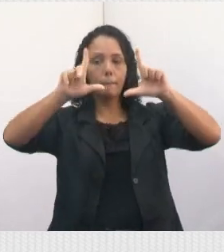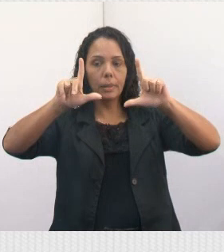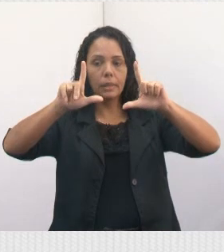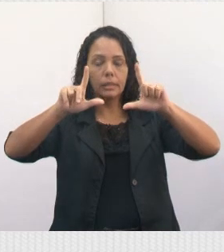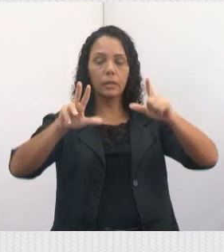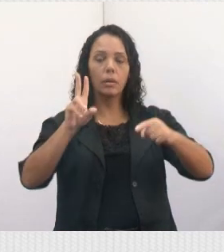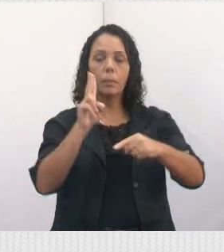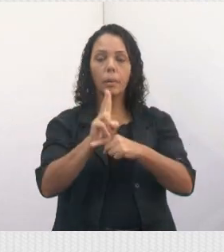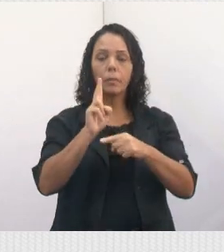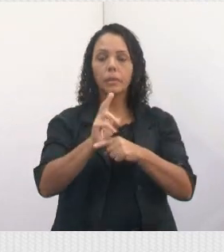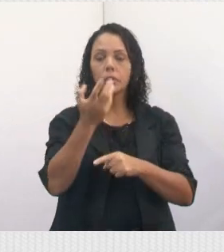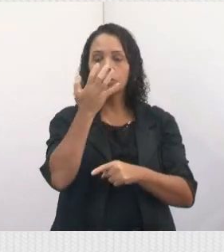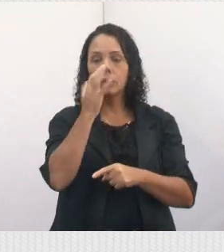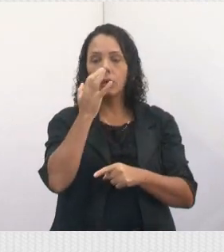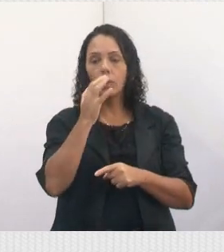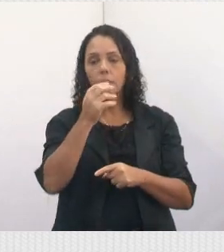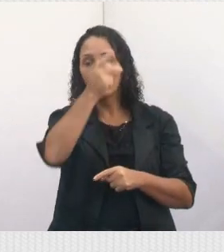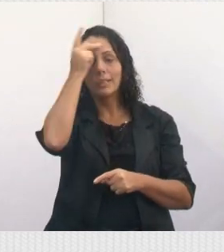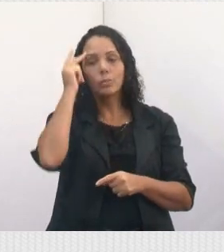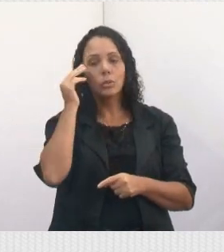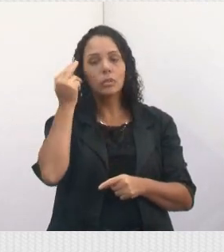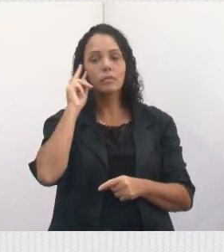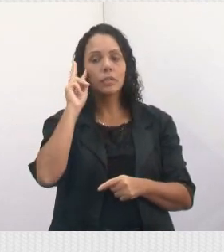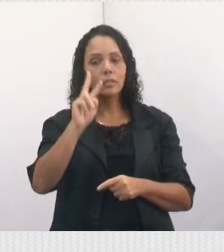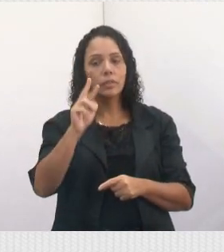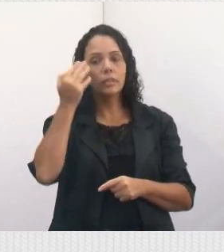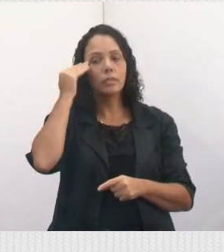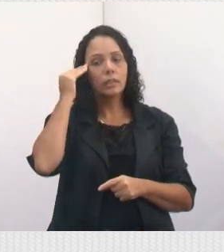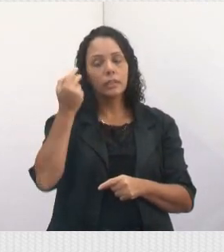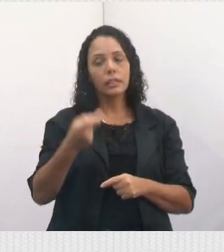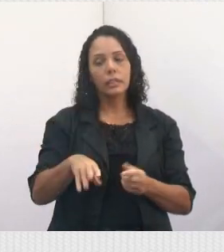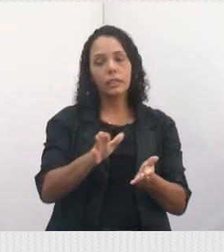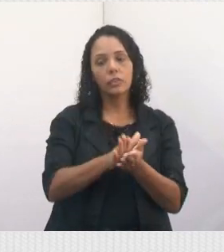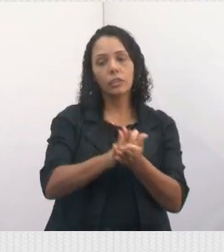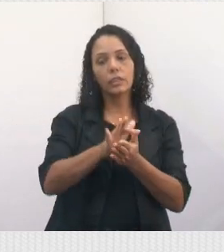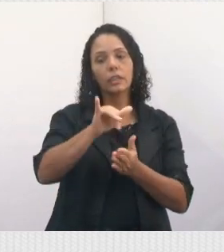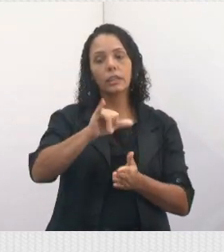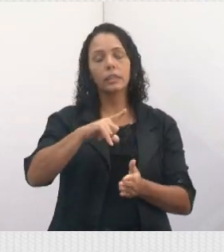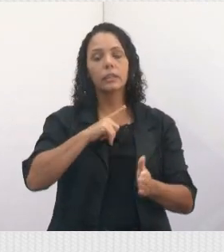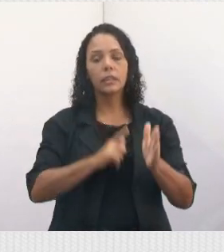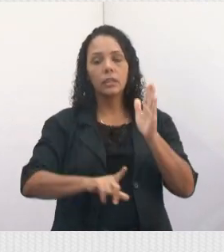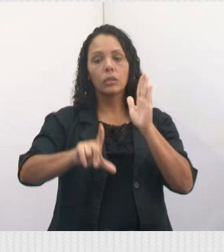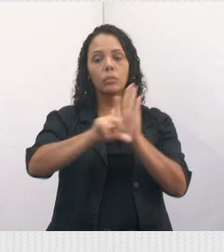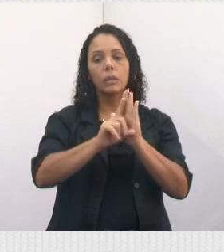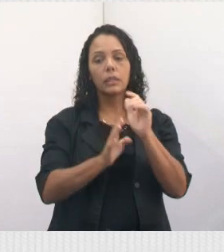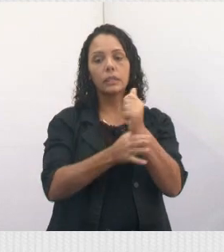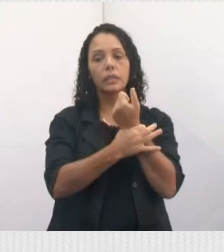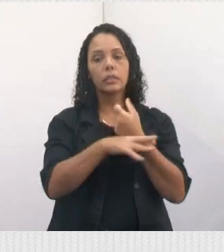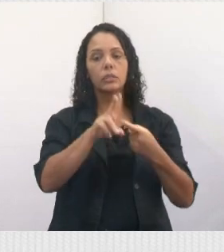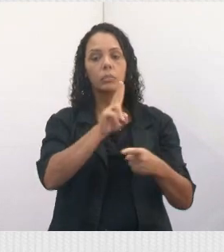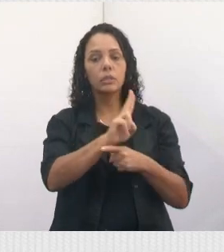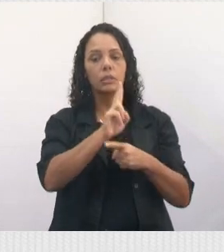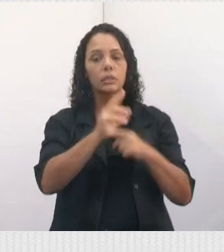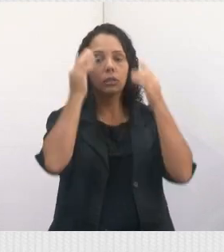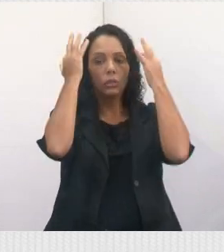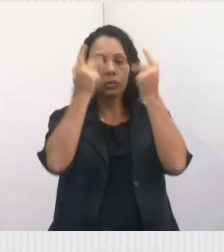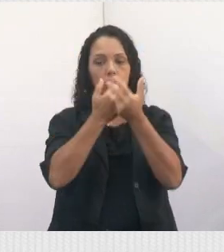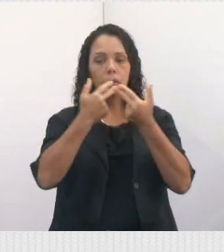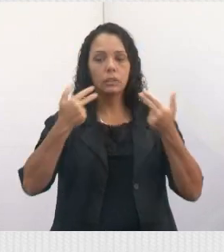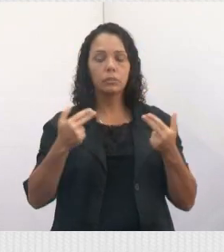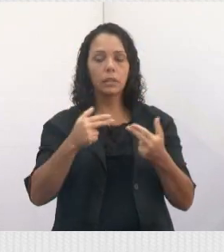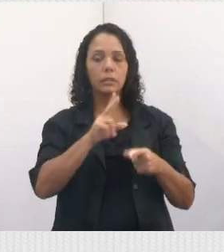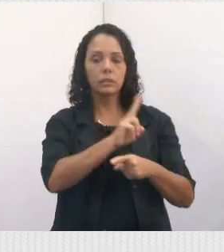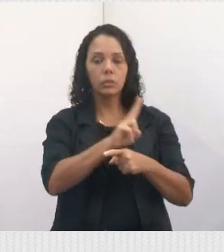vai proteger o animal e as pessoas também vão ficar sabendo que em jacarei existe uma lei que garante a proteção desses animais que são